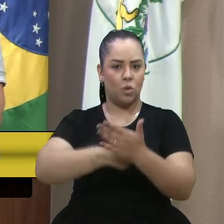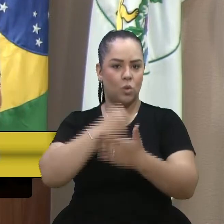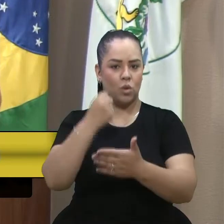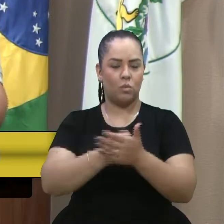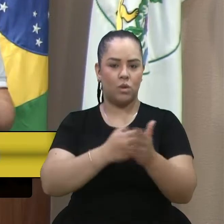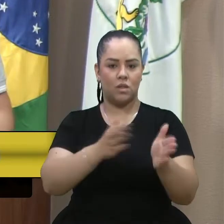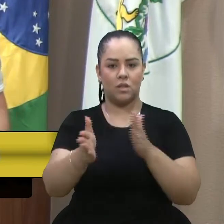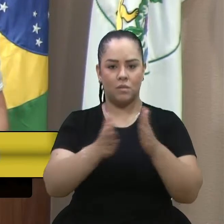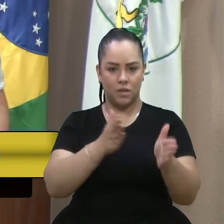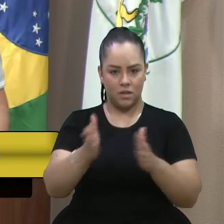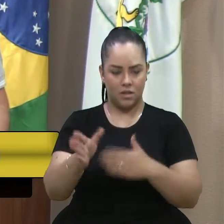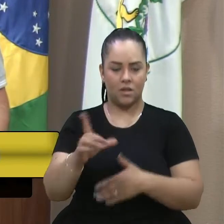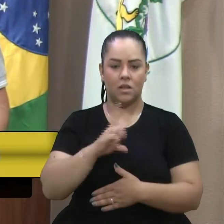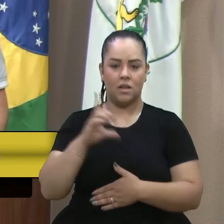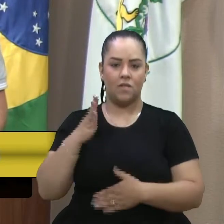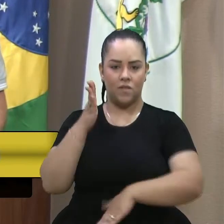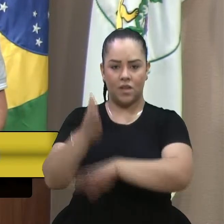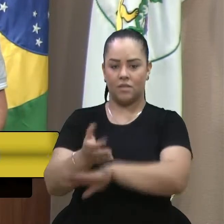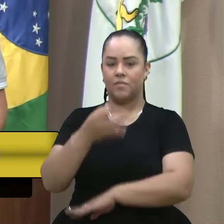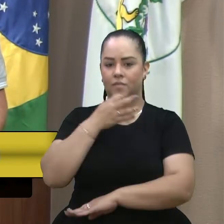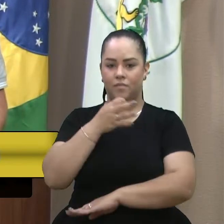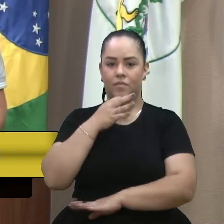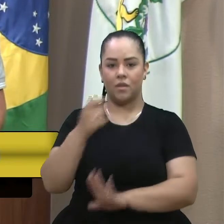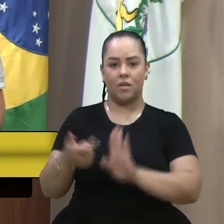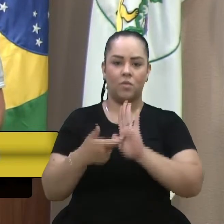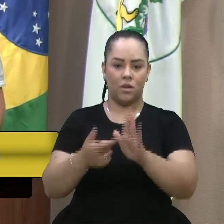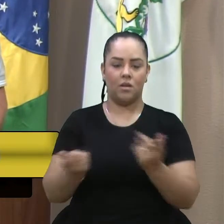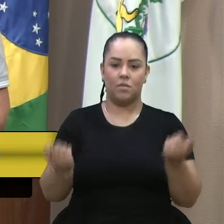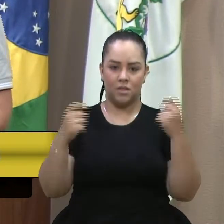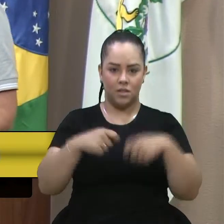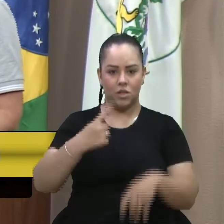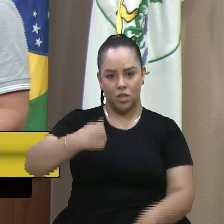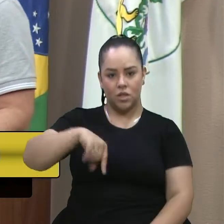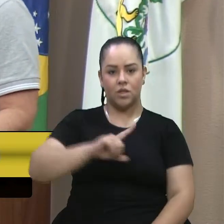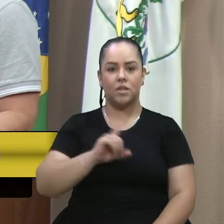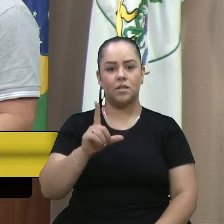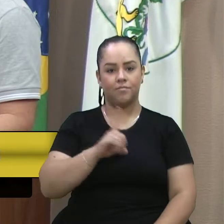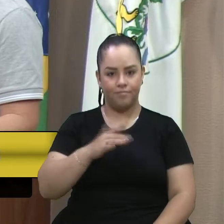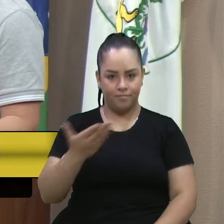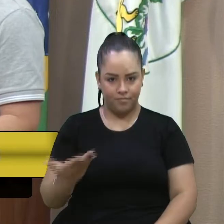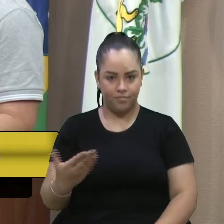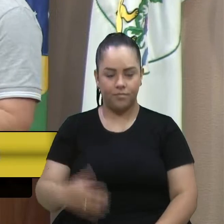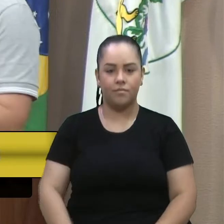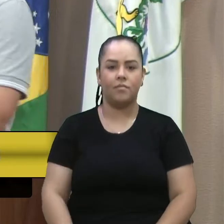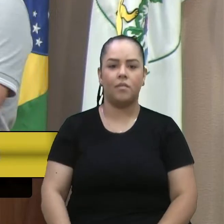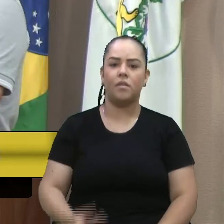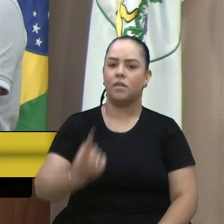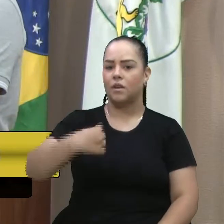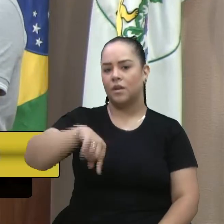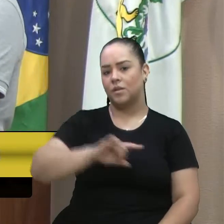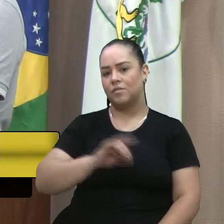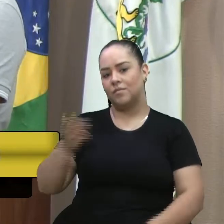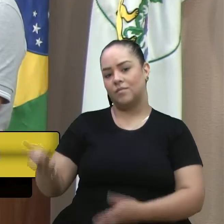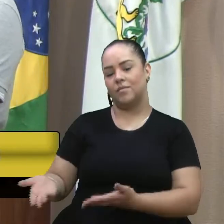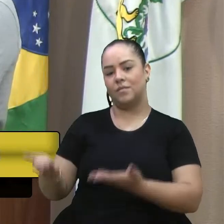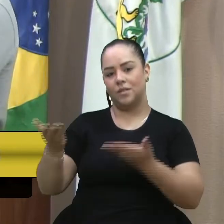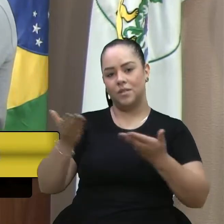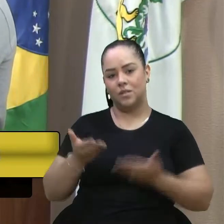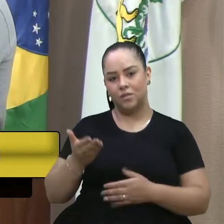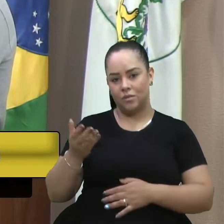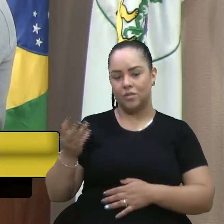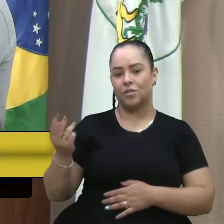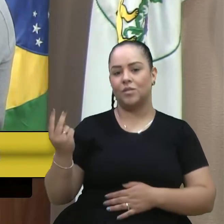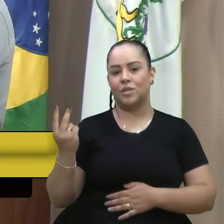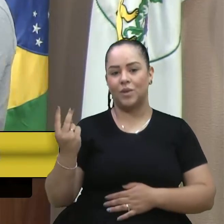demonstra que eles terem vindo ao Caxias do Sul é um grande demonstrativo dessa capacidade que nós temos. E quando a gente convidou eles, o Cláudio e a